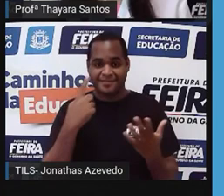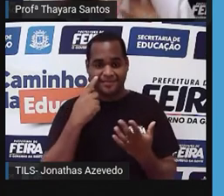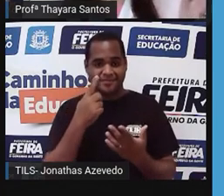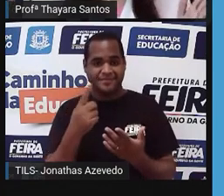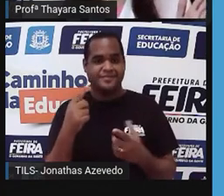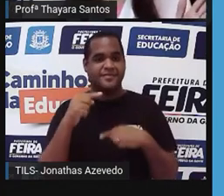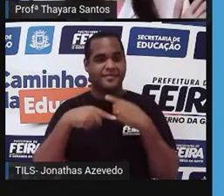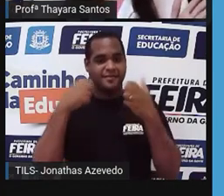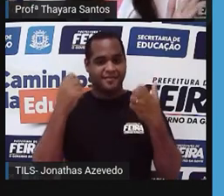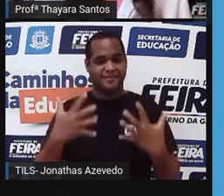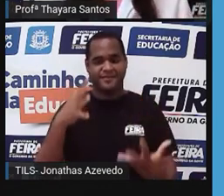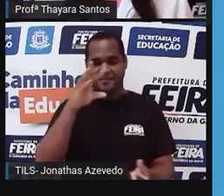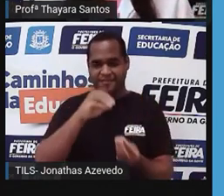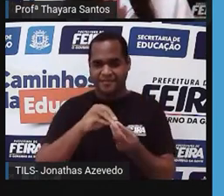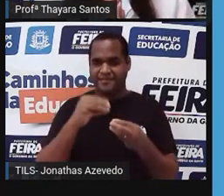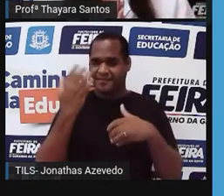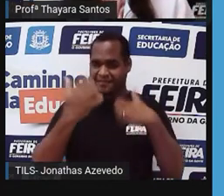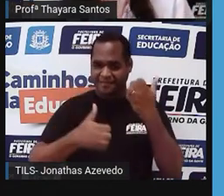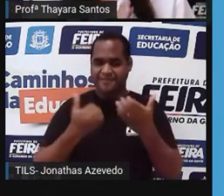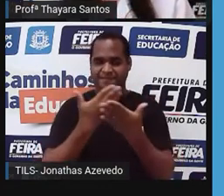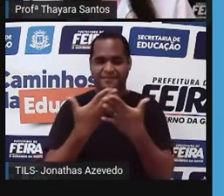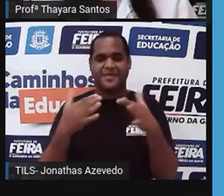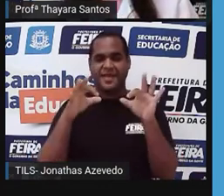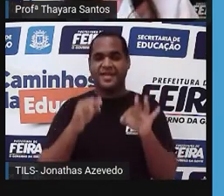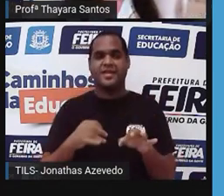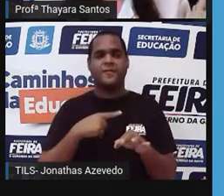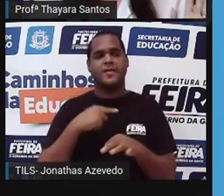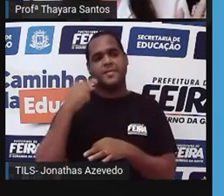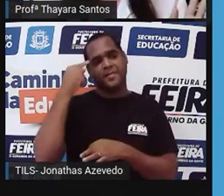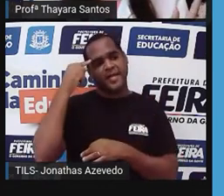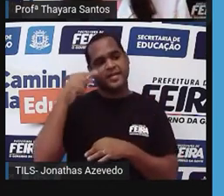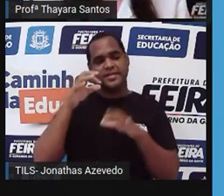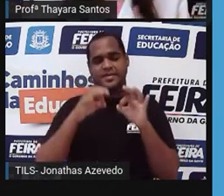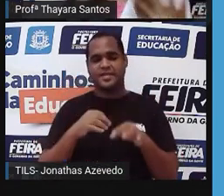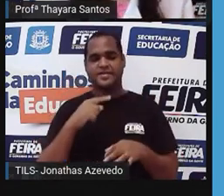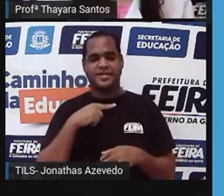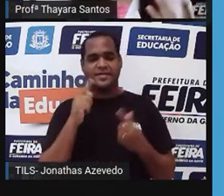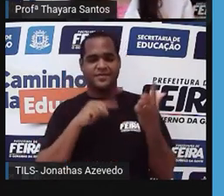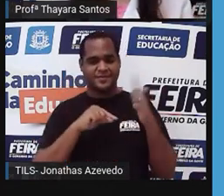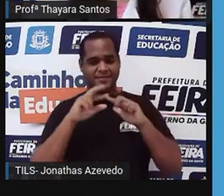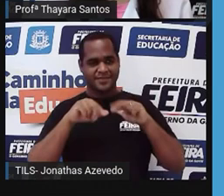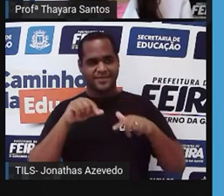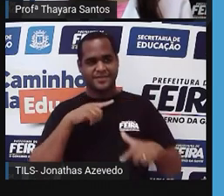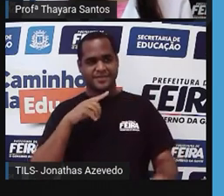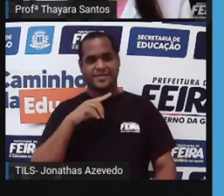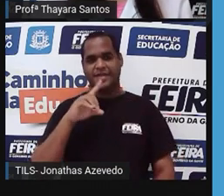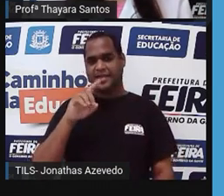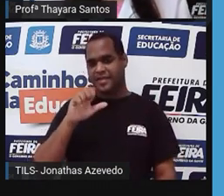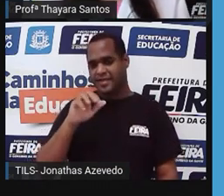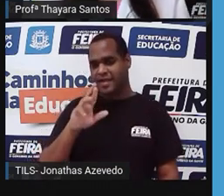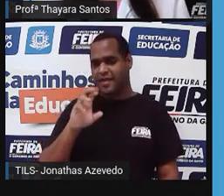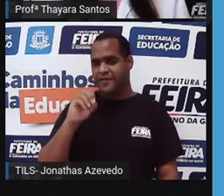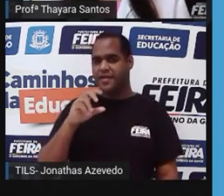gente, depois desse resumo aí eu tenho certeza que todos vocês já sabem tudo sobre Lamarckismo e Darwinismo, né?